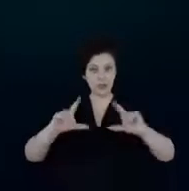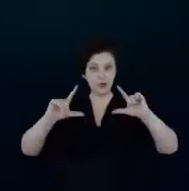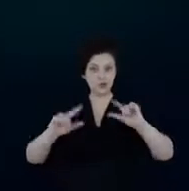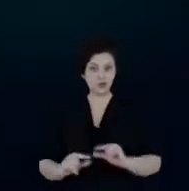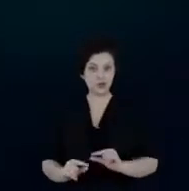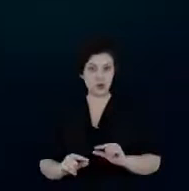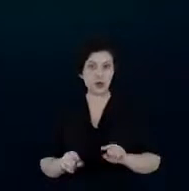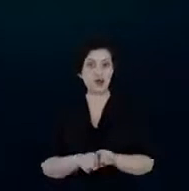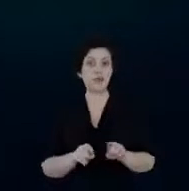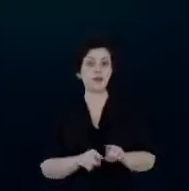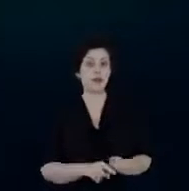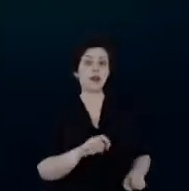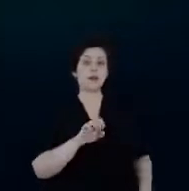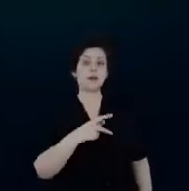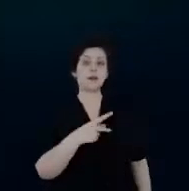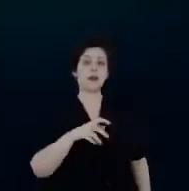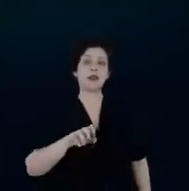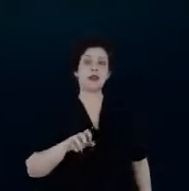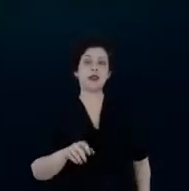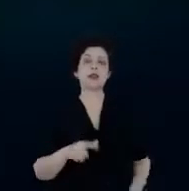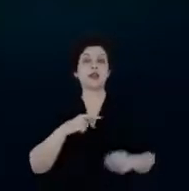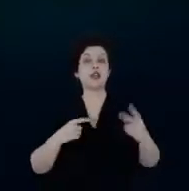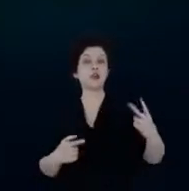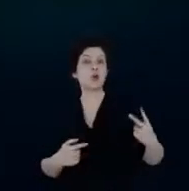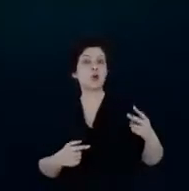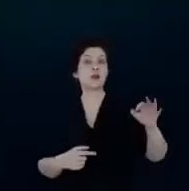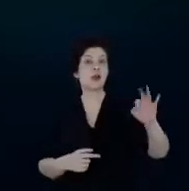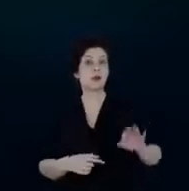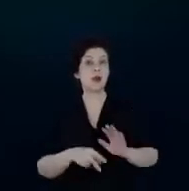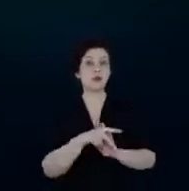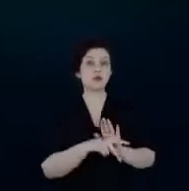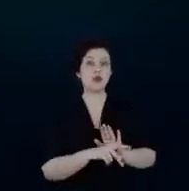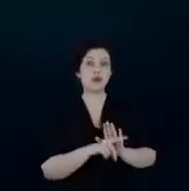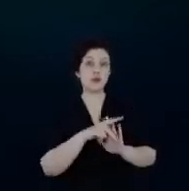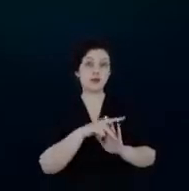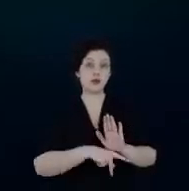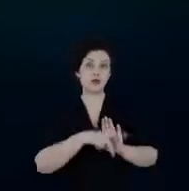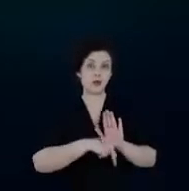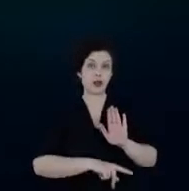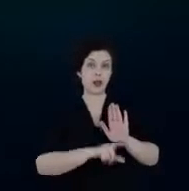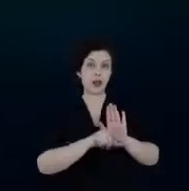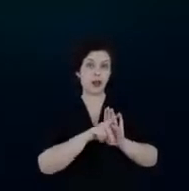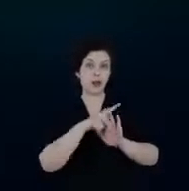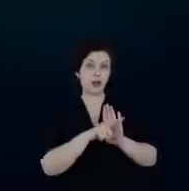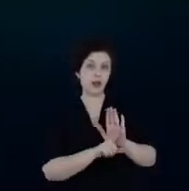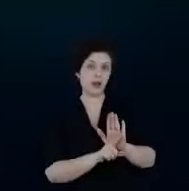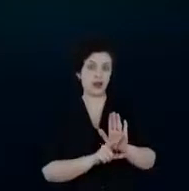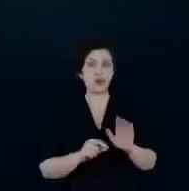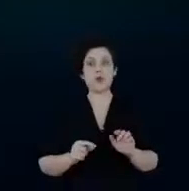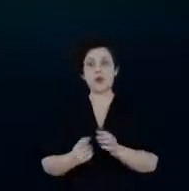PE também a gente teve agora dois projetos de lei de autoria do